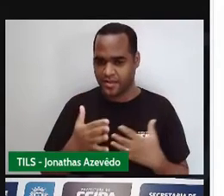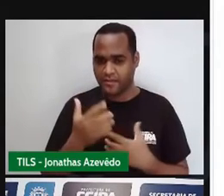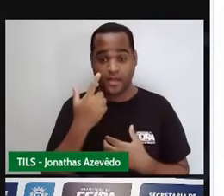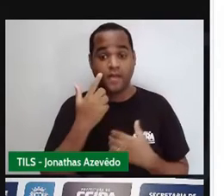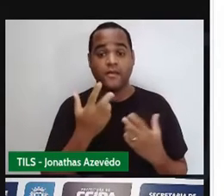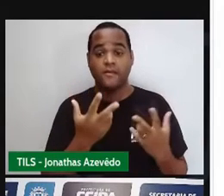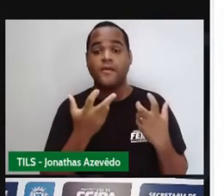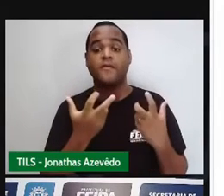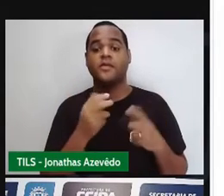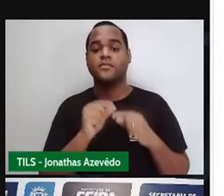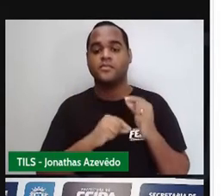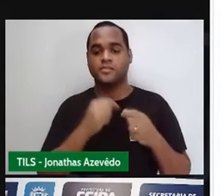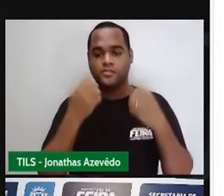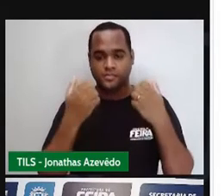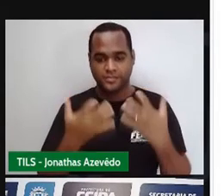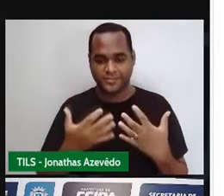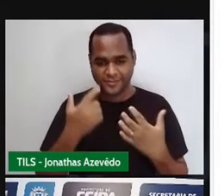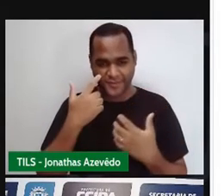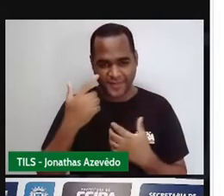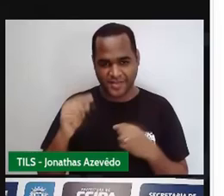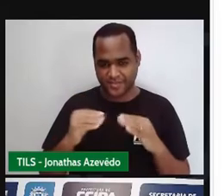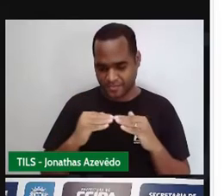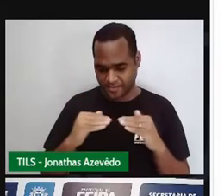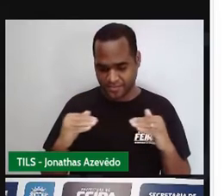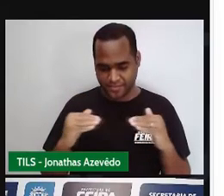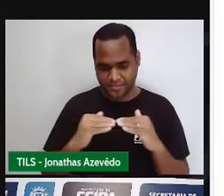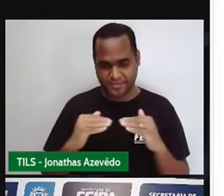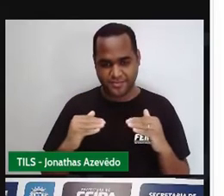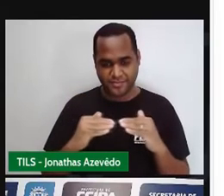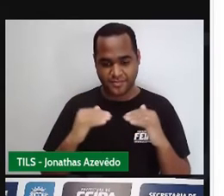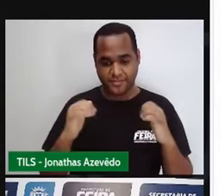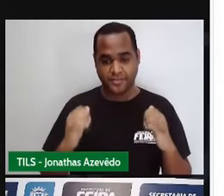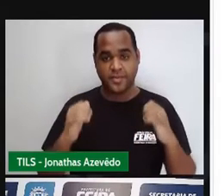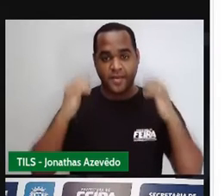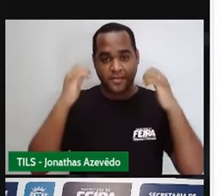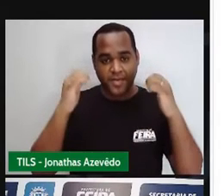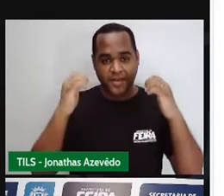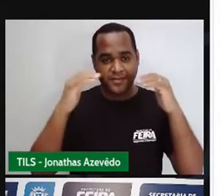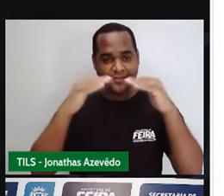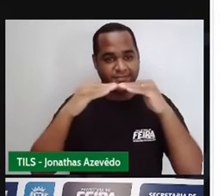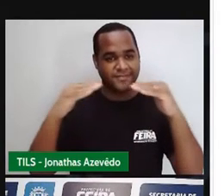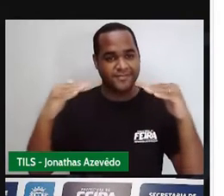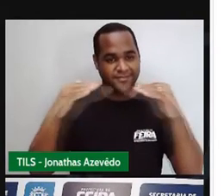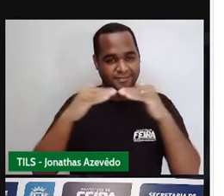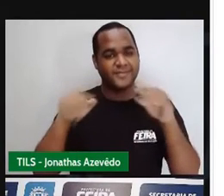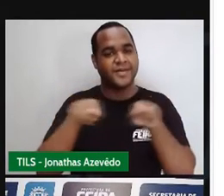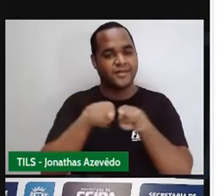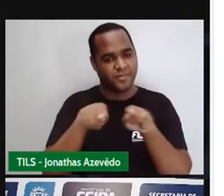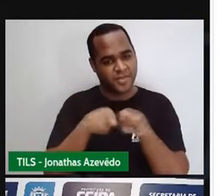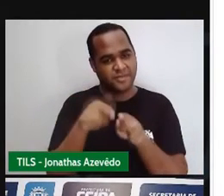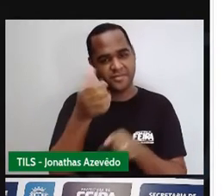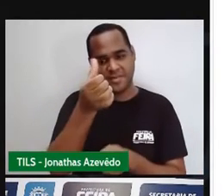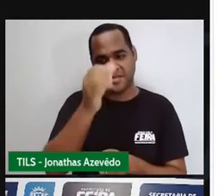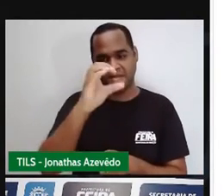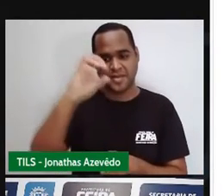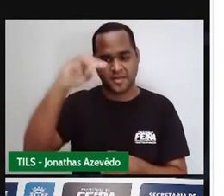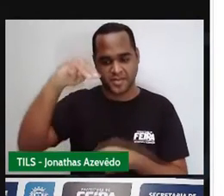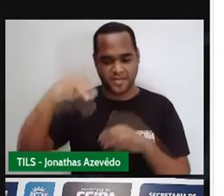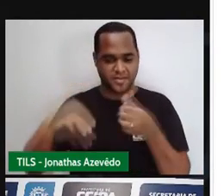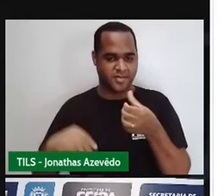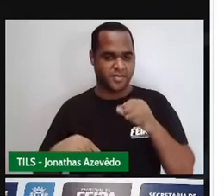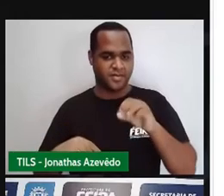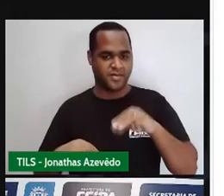para o retângulo, você vai ver que essa de cima também tem o mesmo tamanho. Então, também vai ter a medida 6